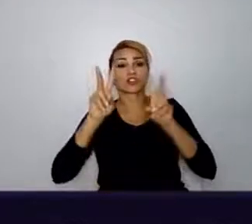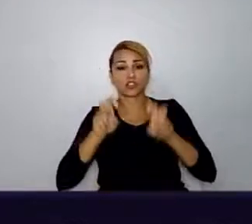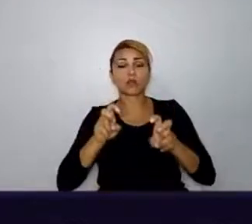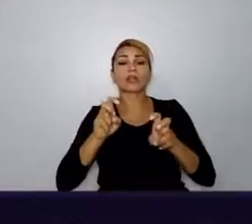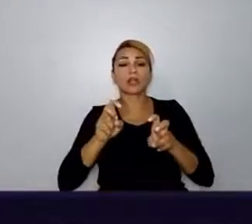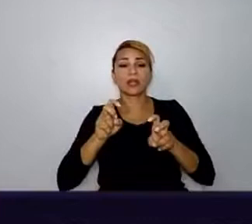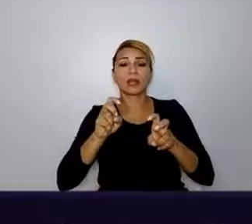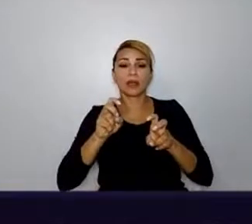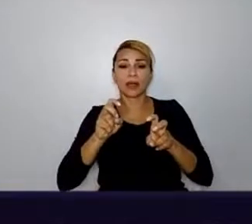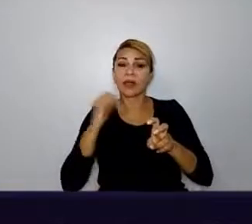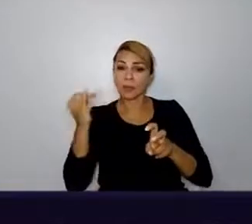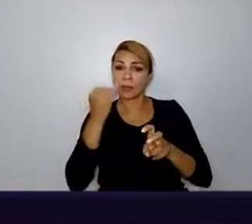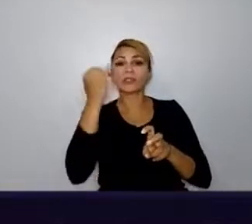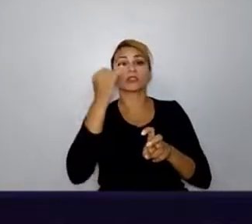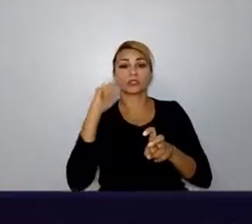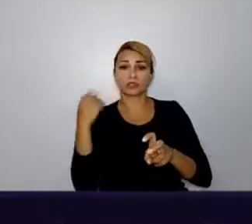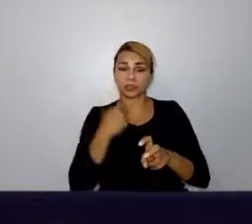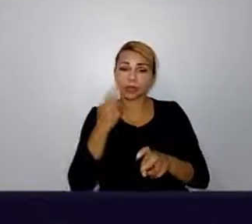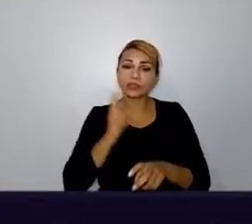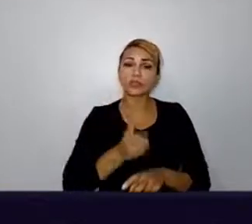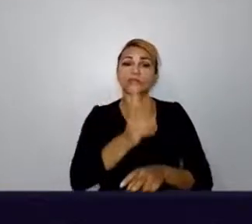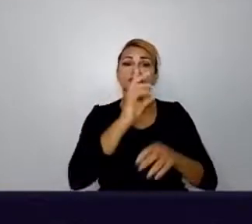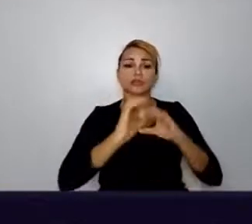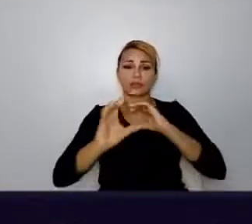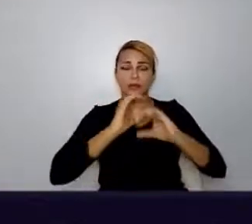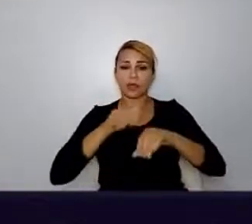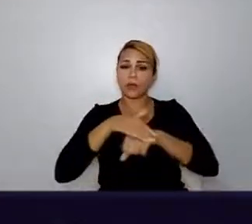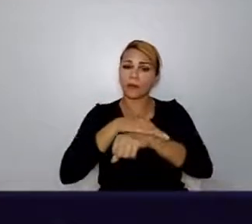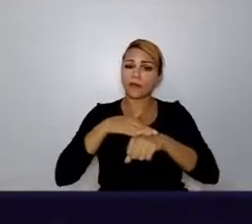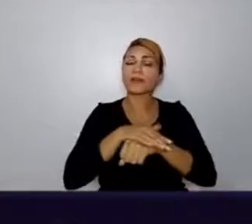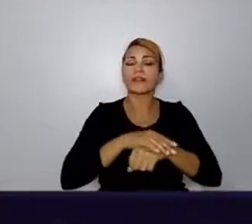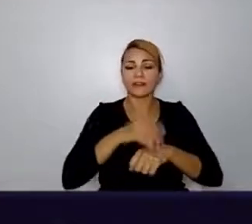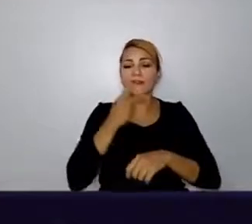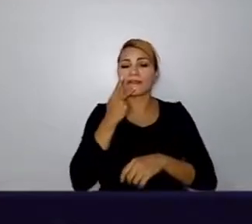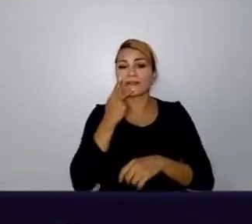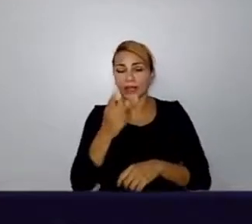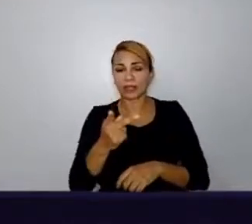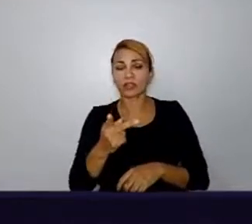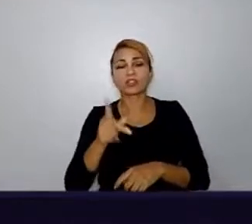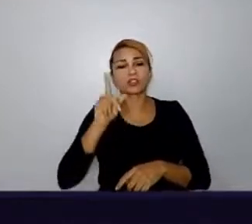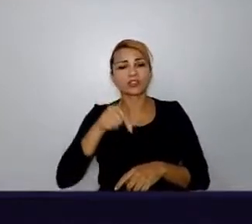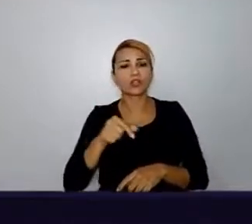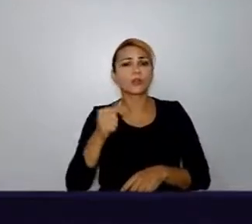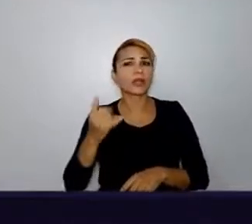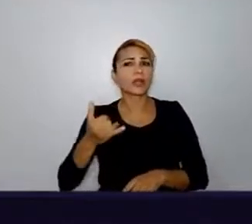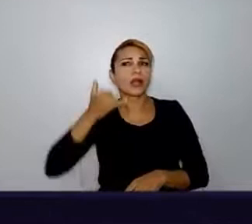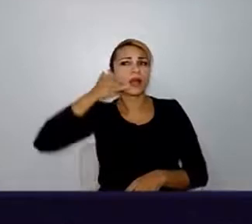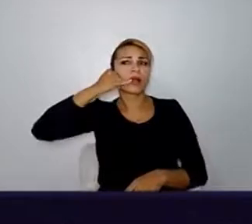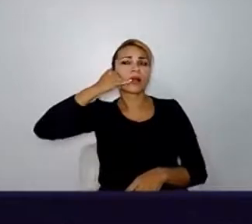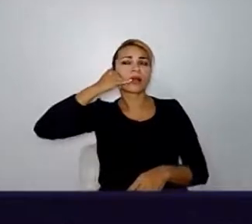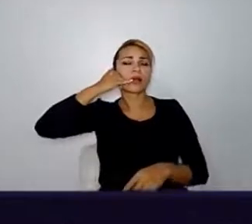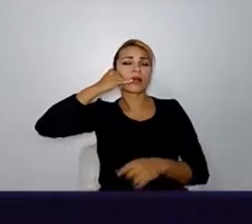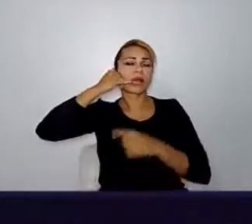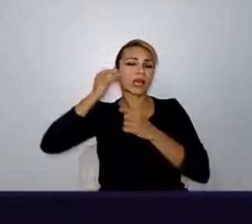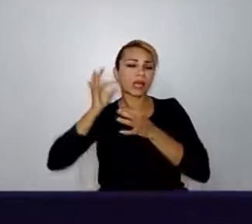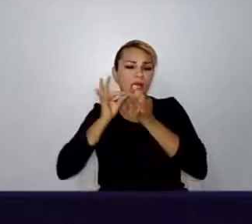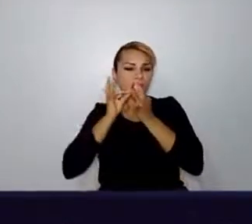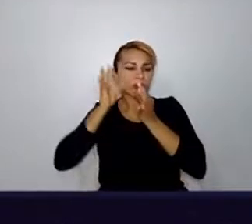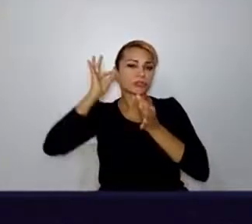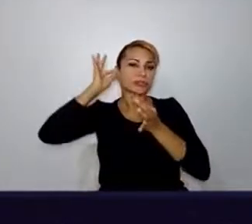aí tem toda essa polarização acontecendo, você falou a questão dos microfones estarem ligados e os fones, não os notebooks, né,